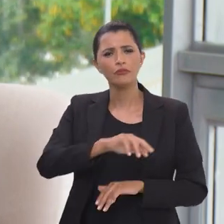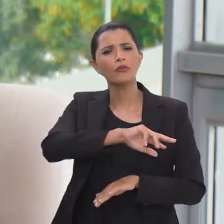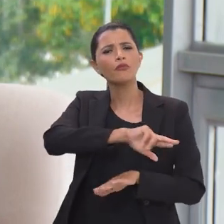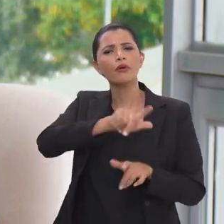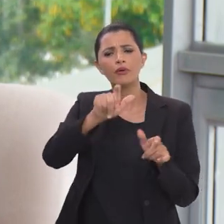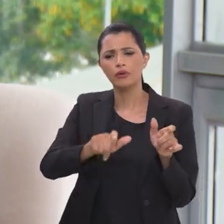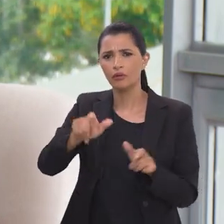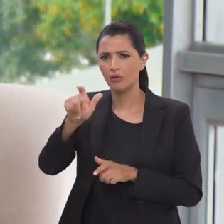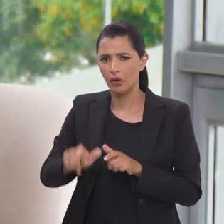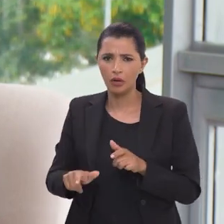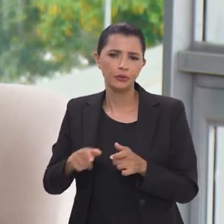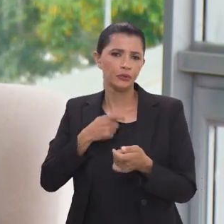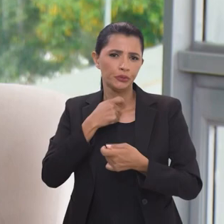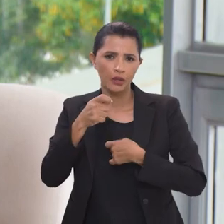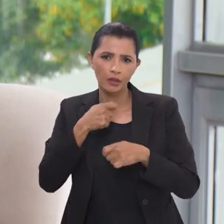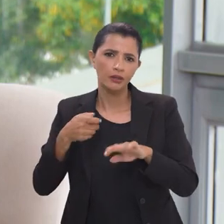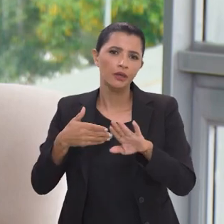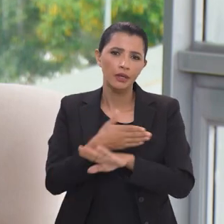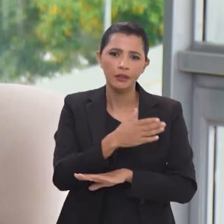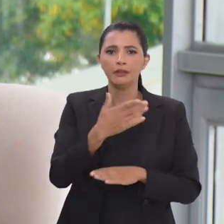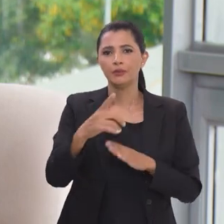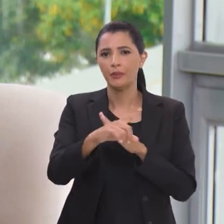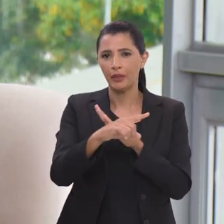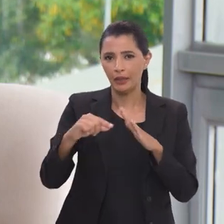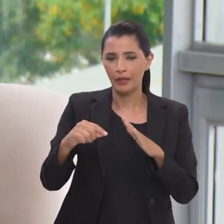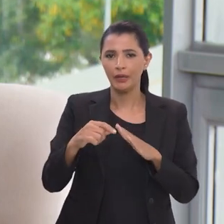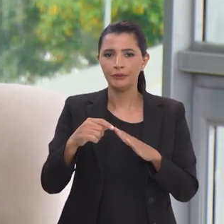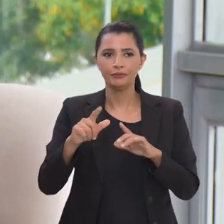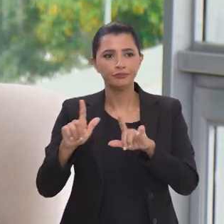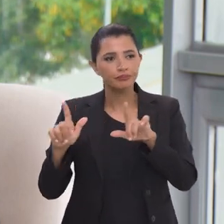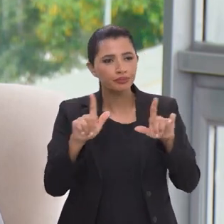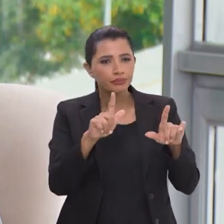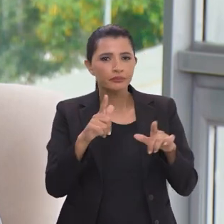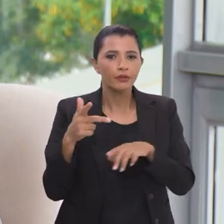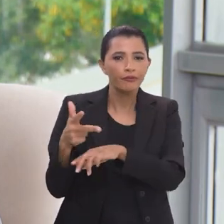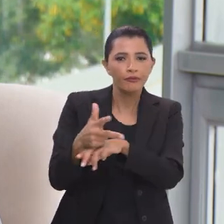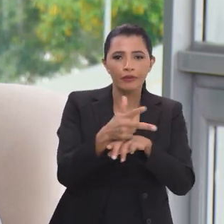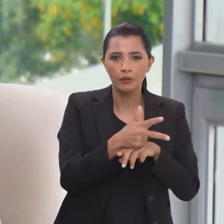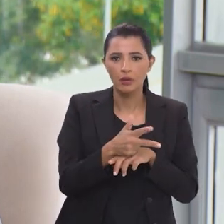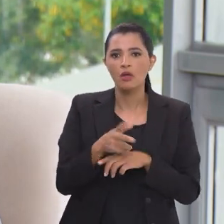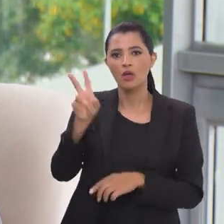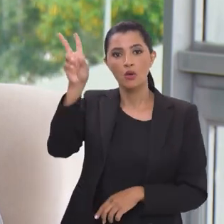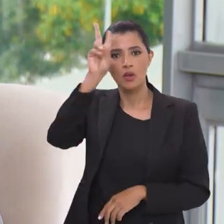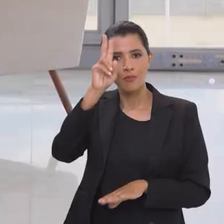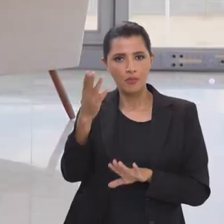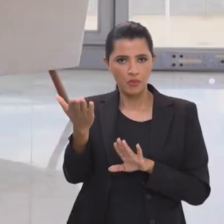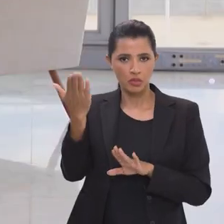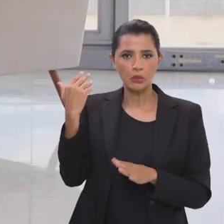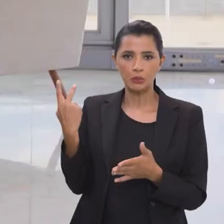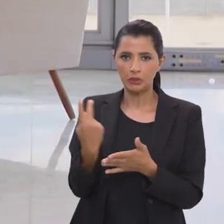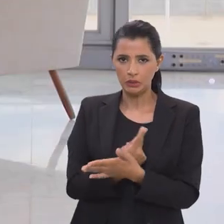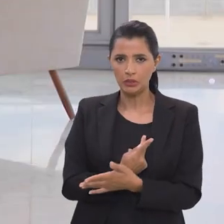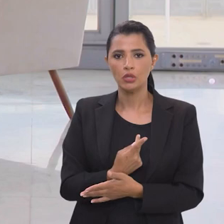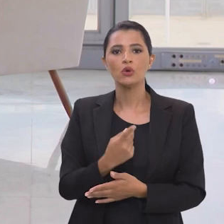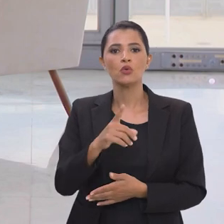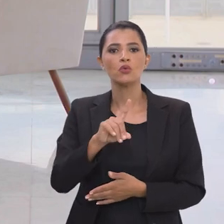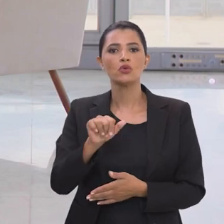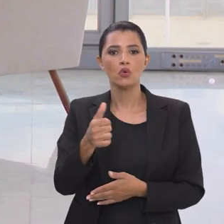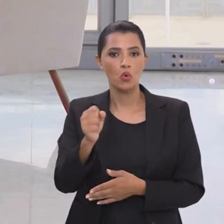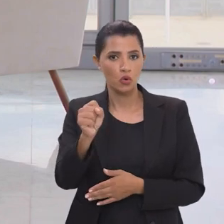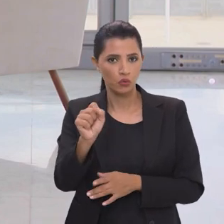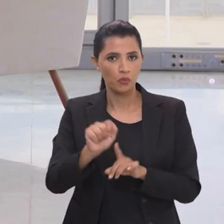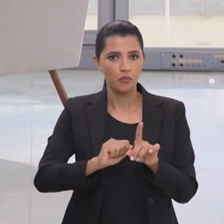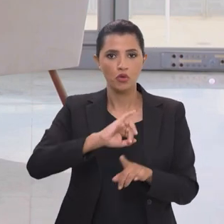Muitos jornalistas que cobrem o palácio do Planalto, eu me recordo, quando ocorreu aquele episódio do dia 8 de